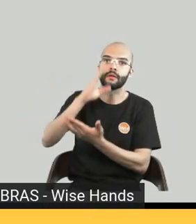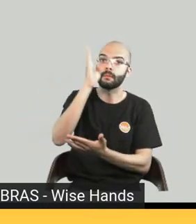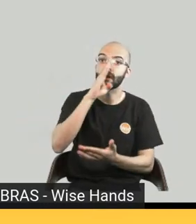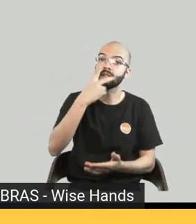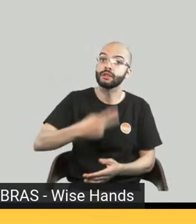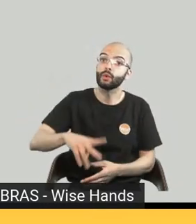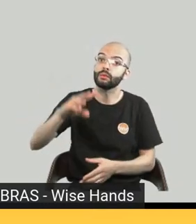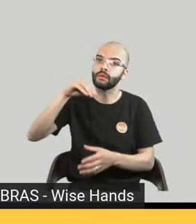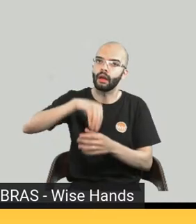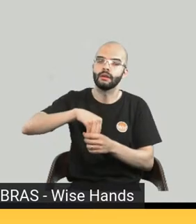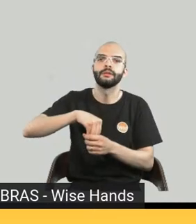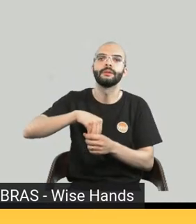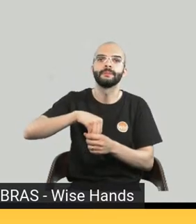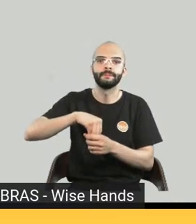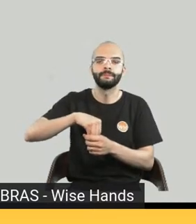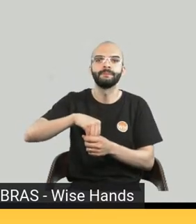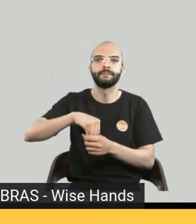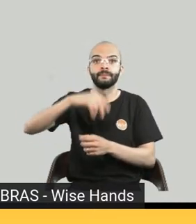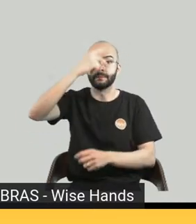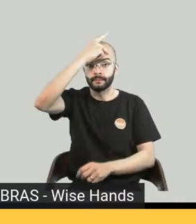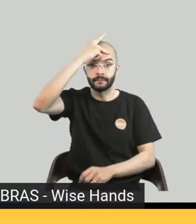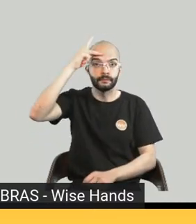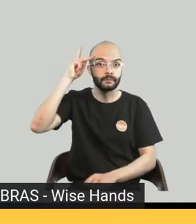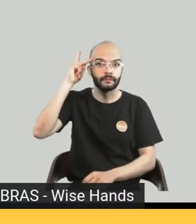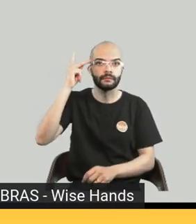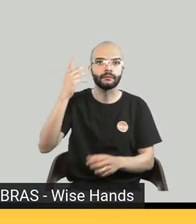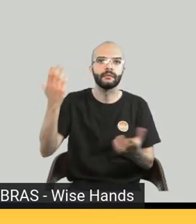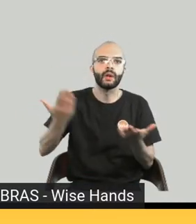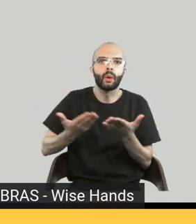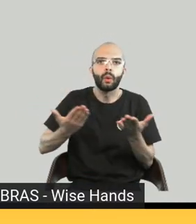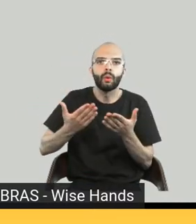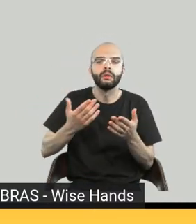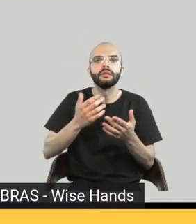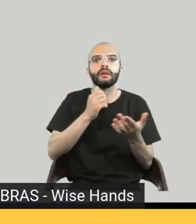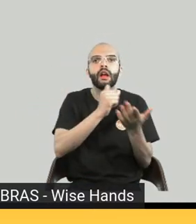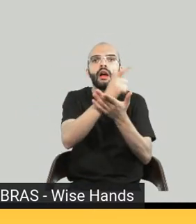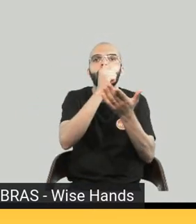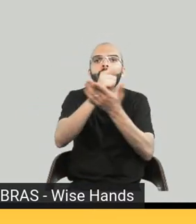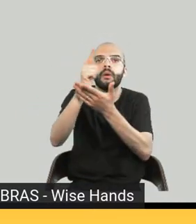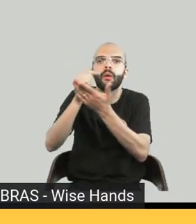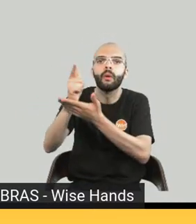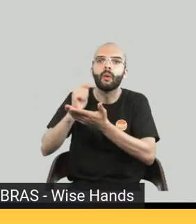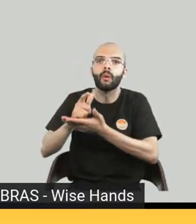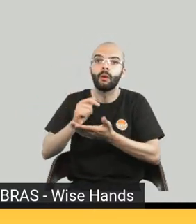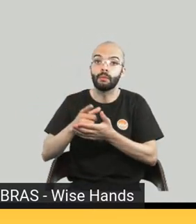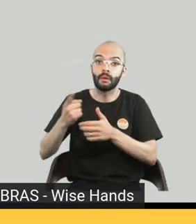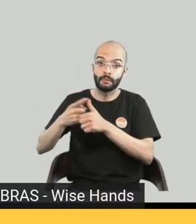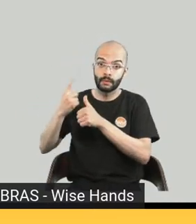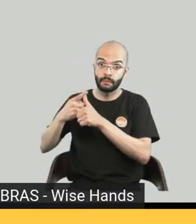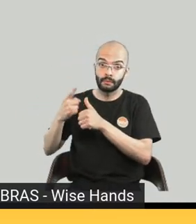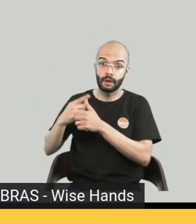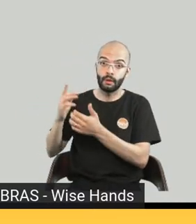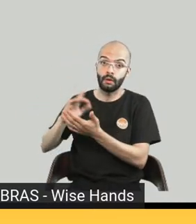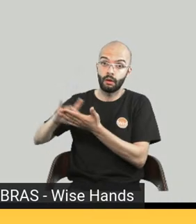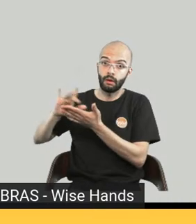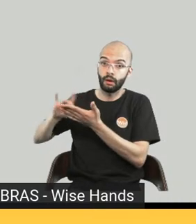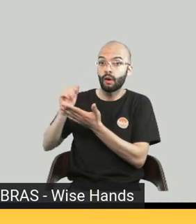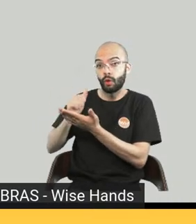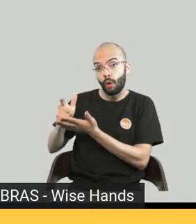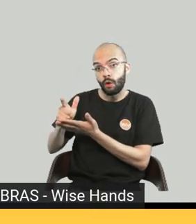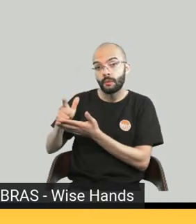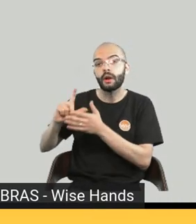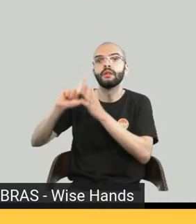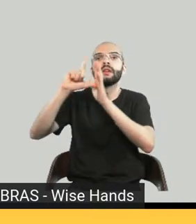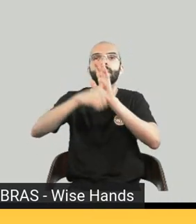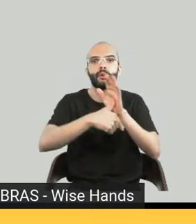experimentar com produtos novos, produtos que saem primeiro em e-book ou até exclusivamente em e-book. Então,